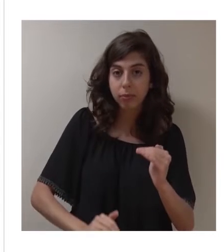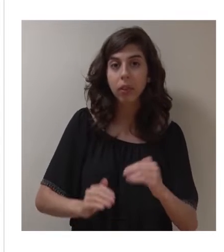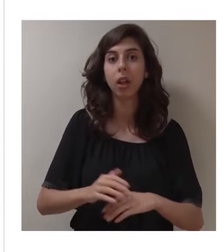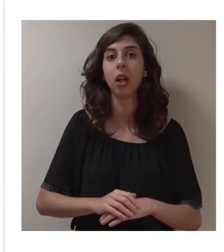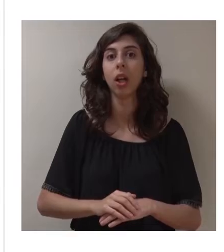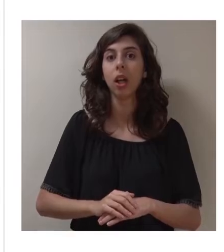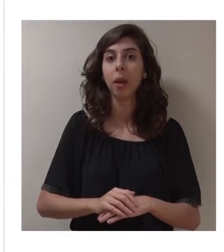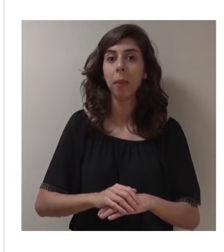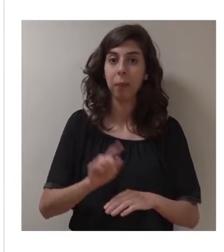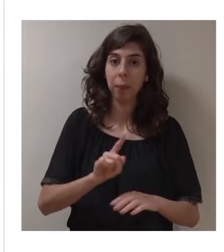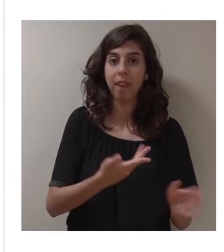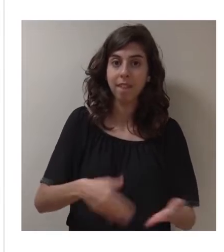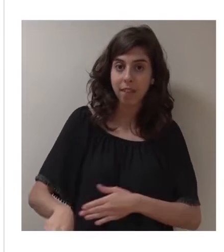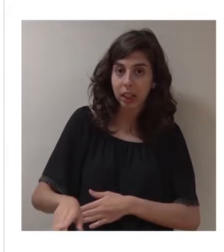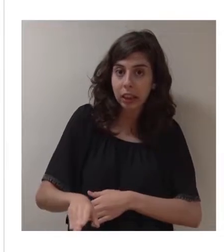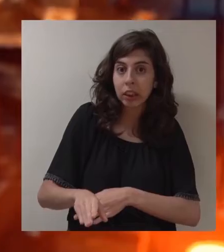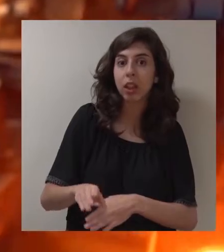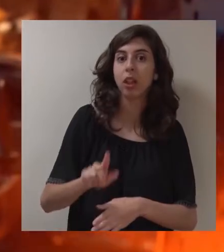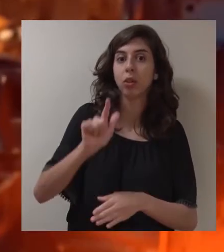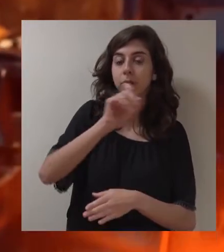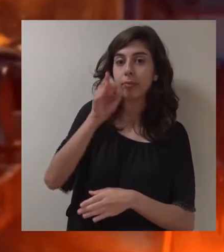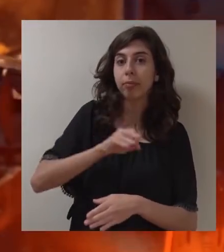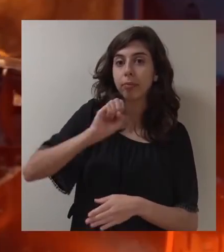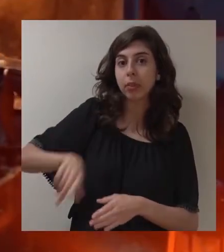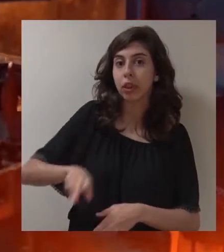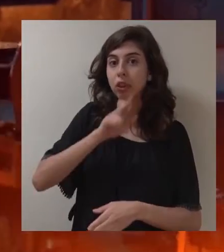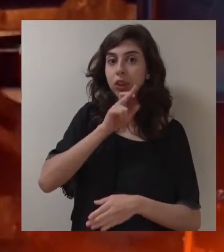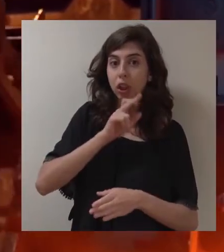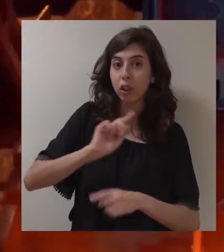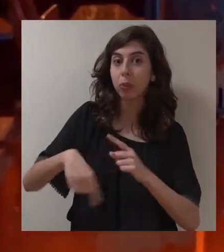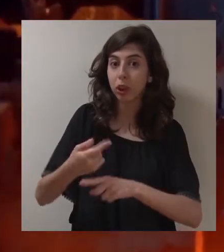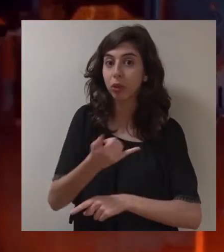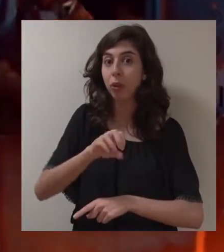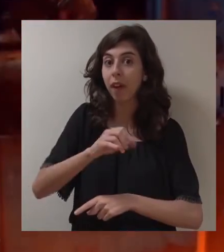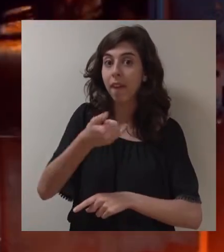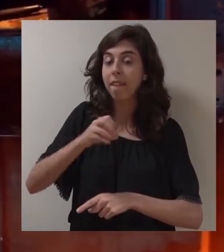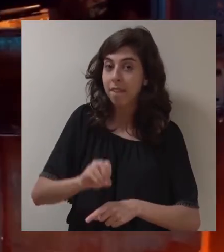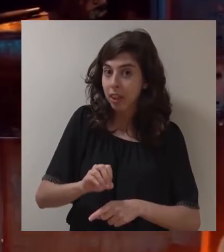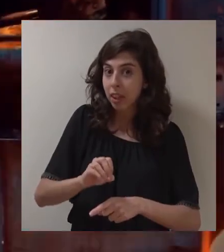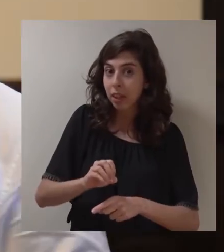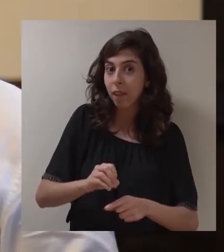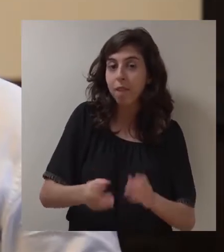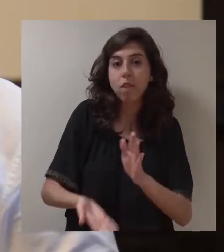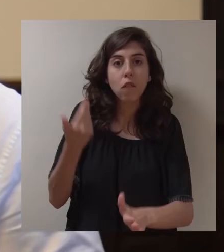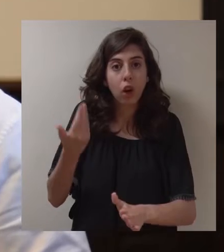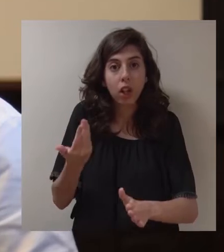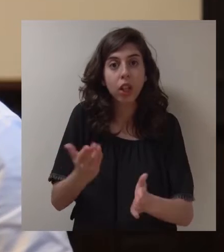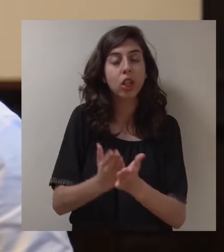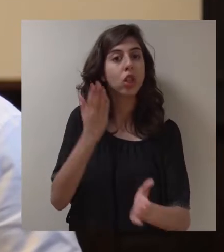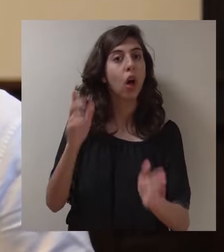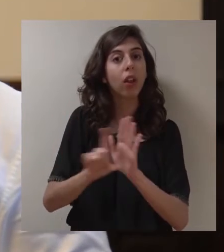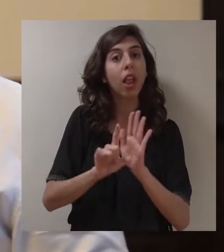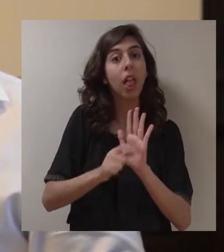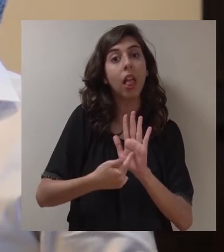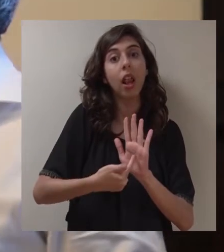INI. De diminuir, numa primeira fase, a taxa de resíduos sólidos. E depois retirá-la, em 2020, da fatura de água. Ficando